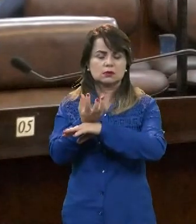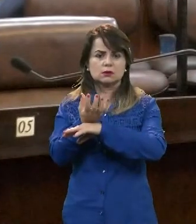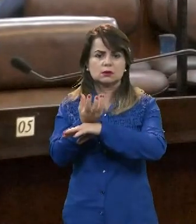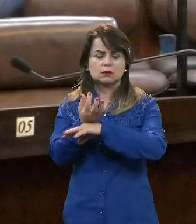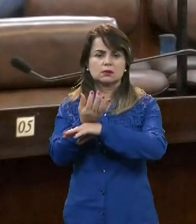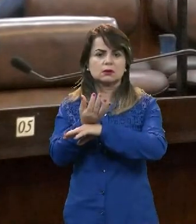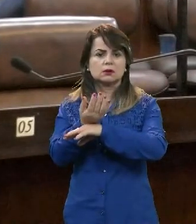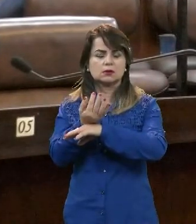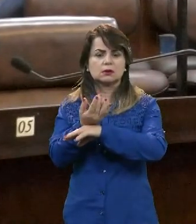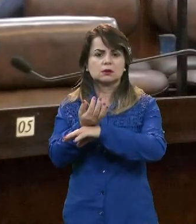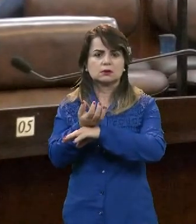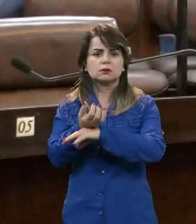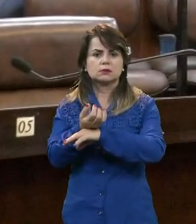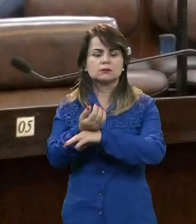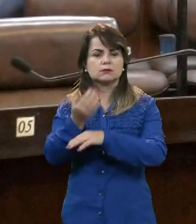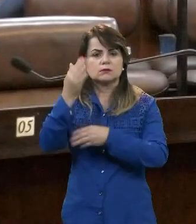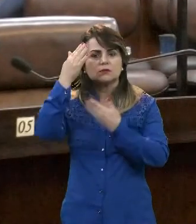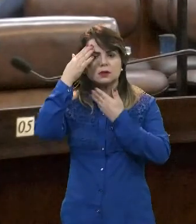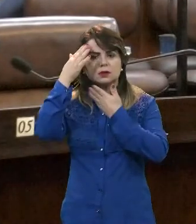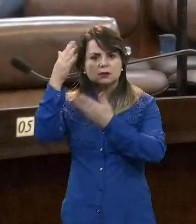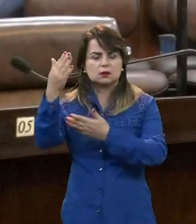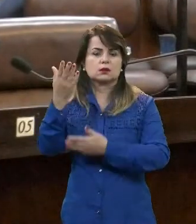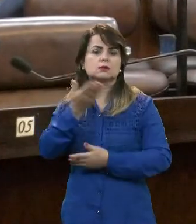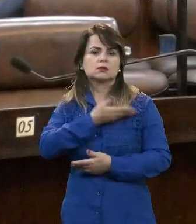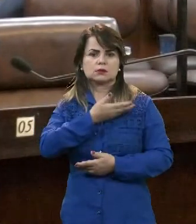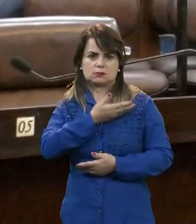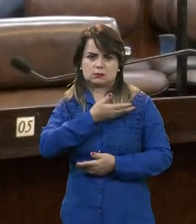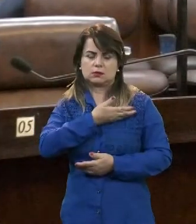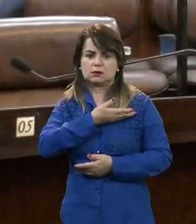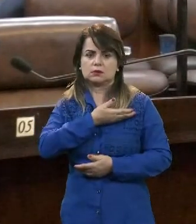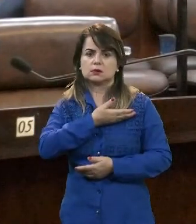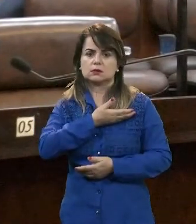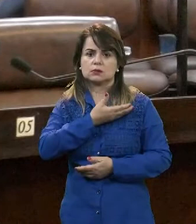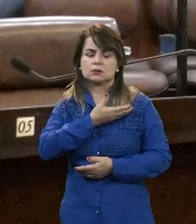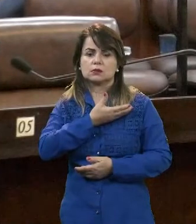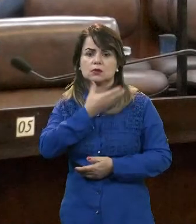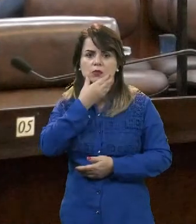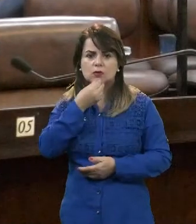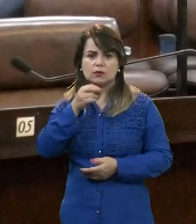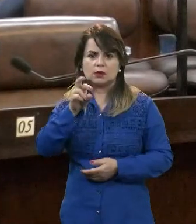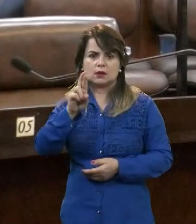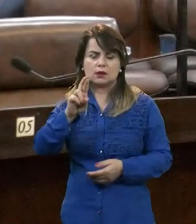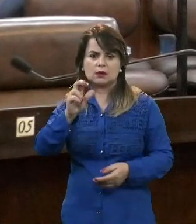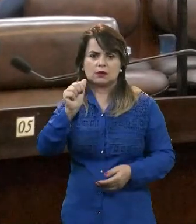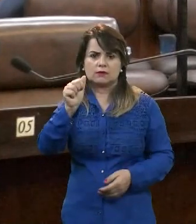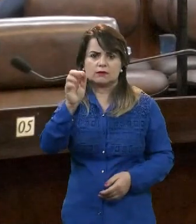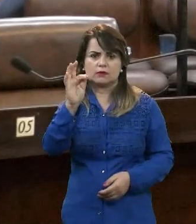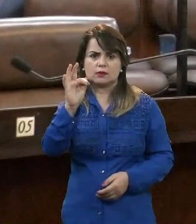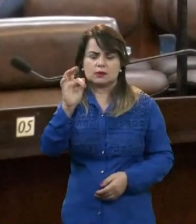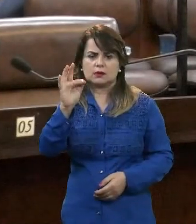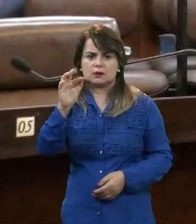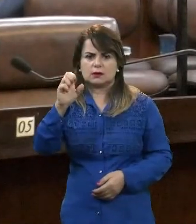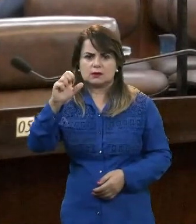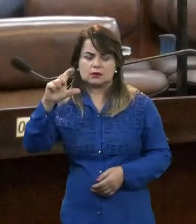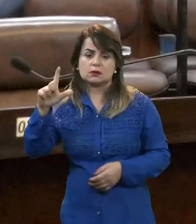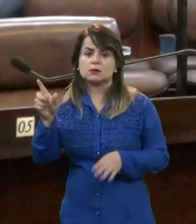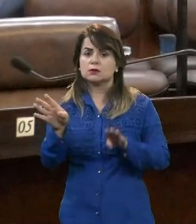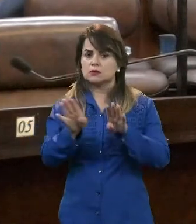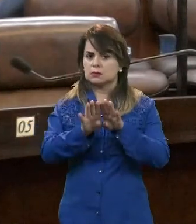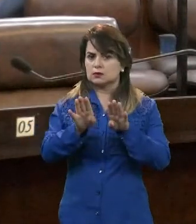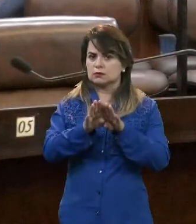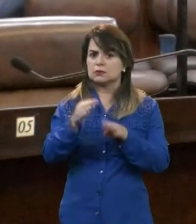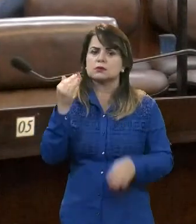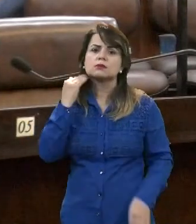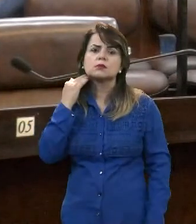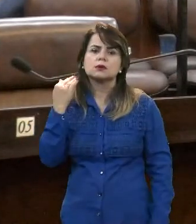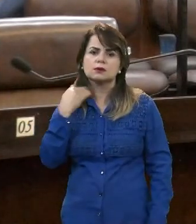já considerar o meu amigo aqui, Rafael Rasteg Barbosa, gerente-geral da agência, do Cicred,